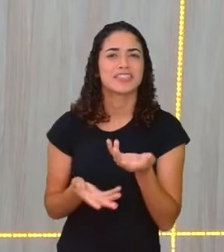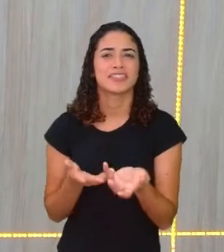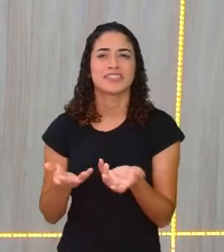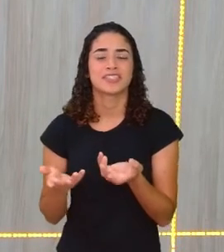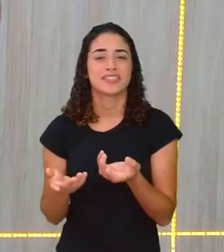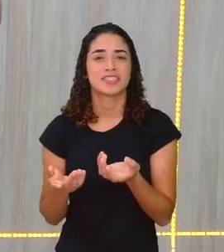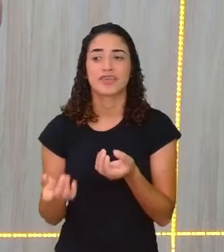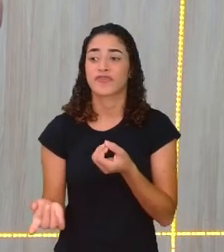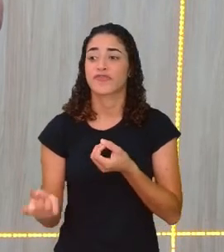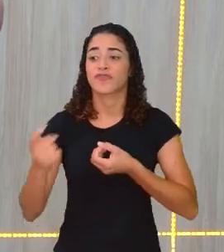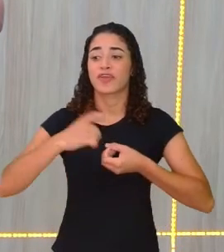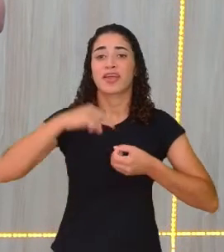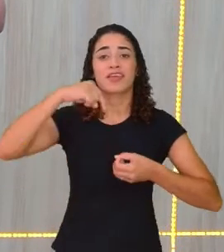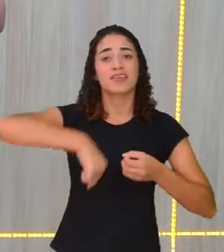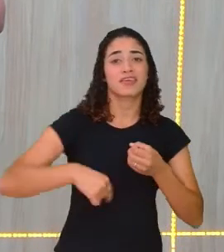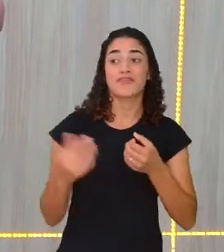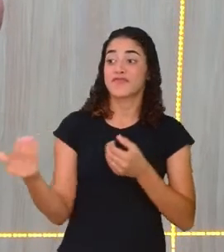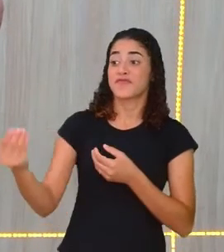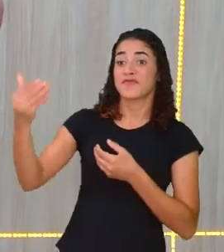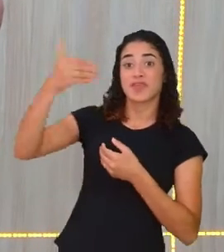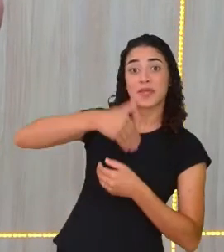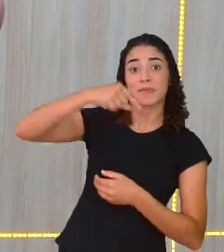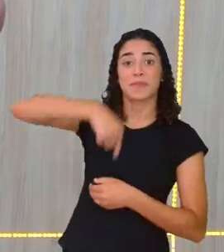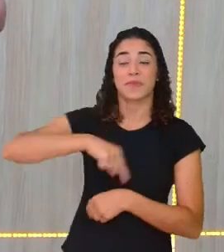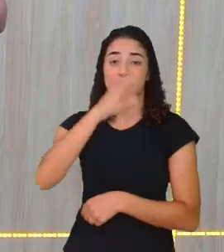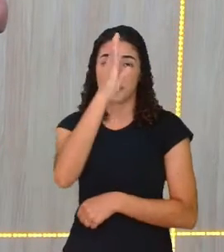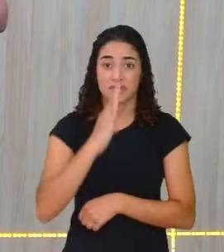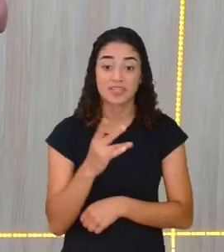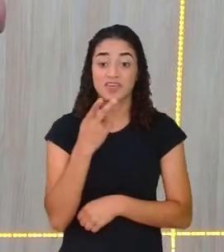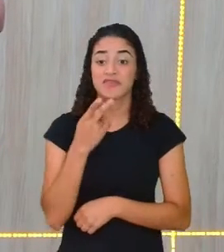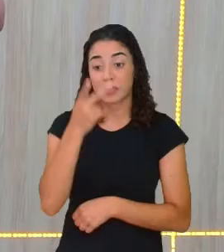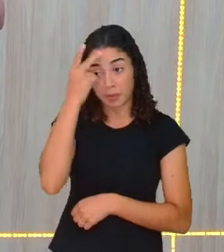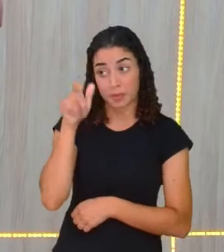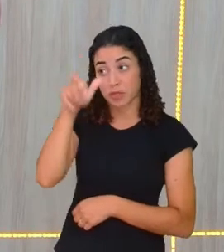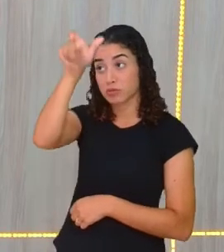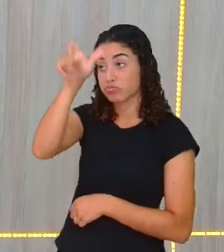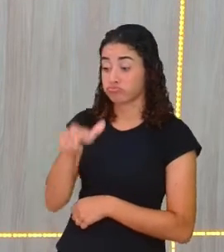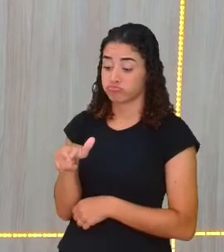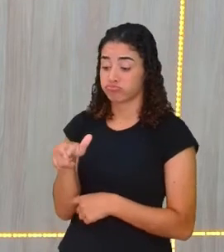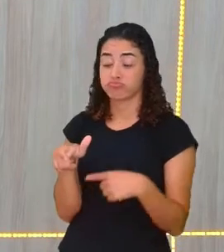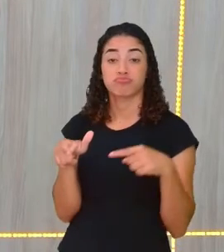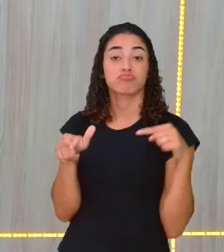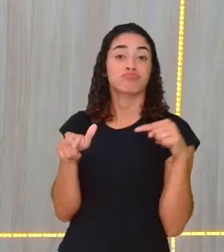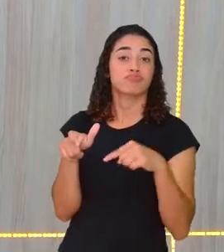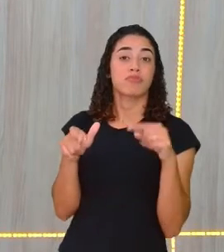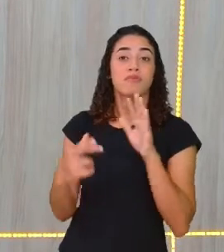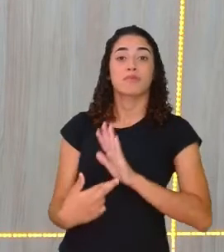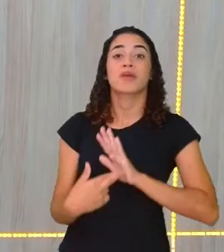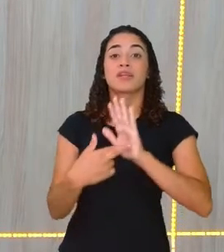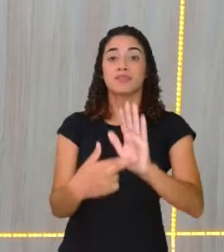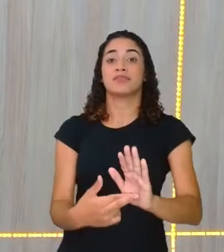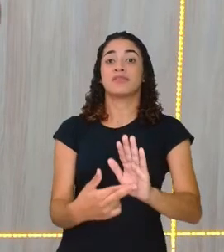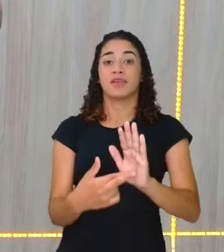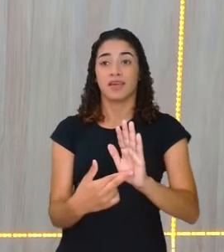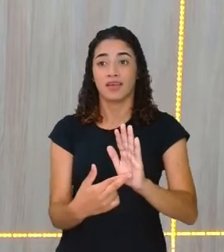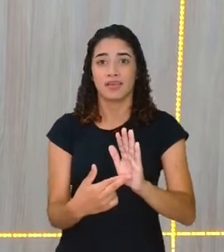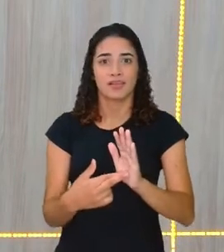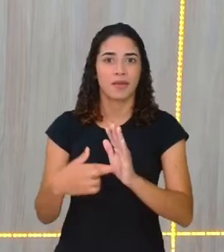vindo para o nosso, não é. Ela fala de alguém, não é, que representa essa